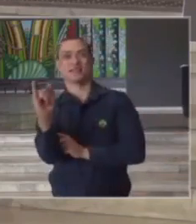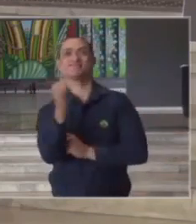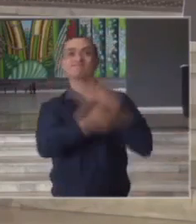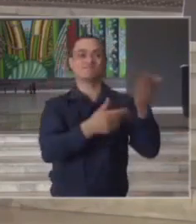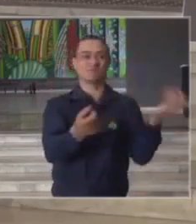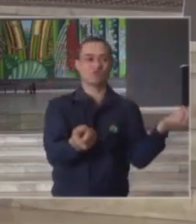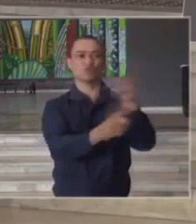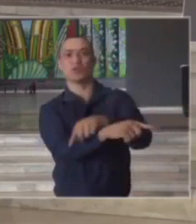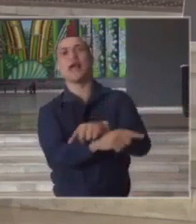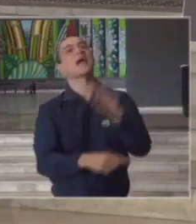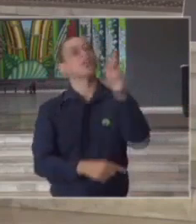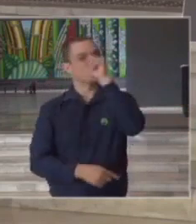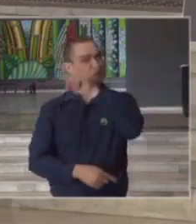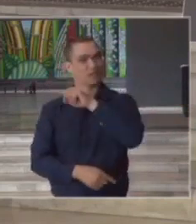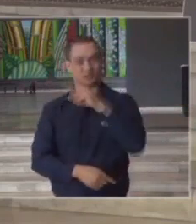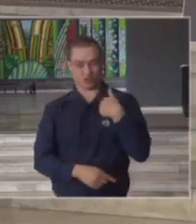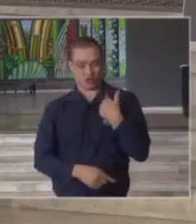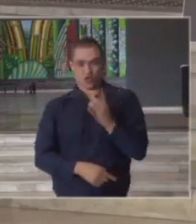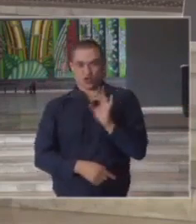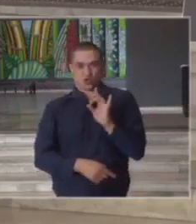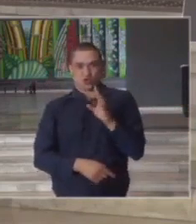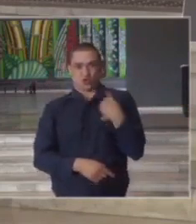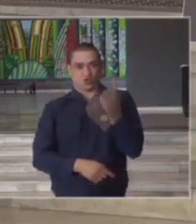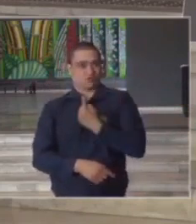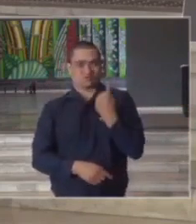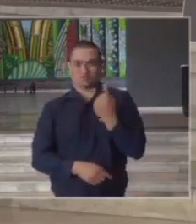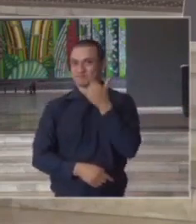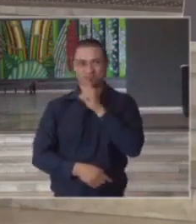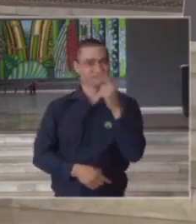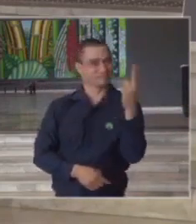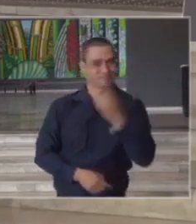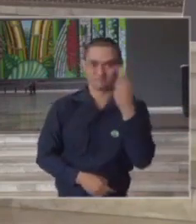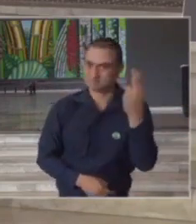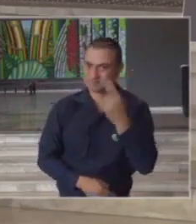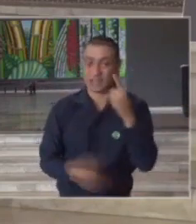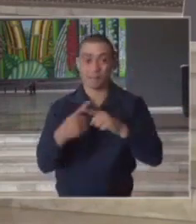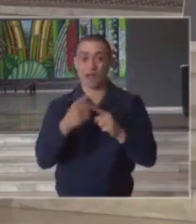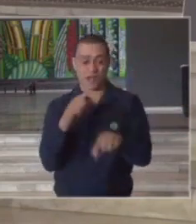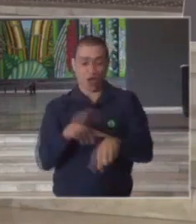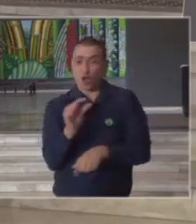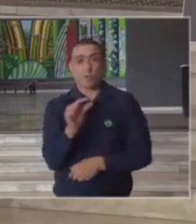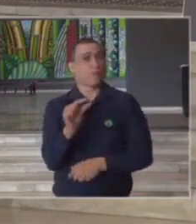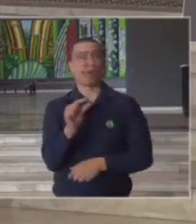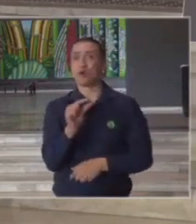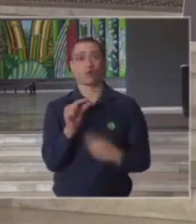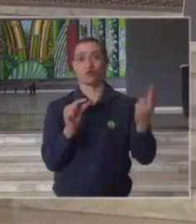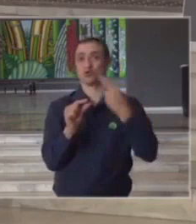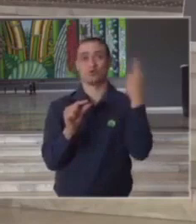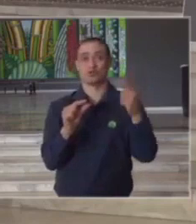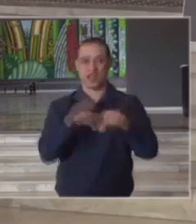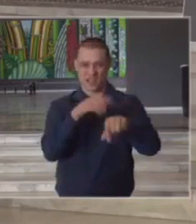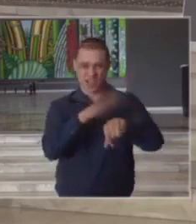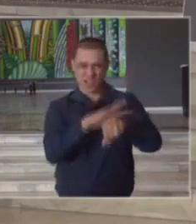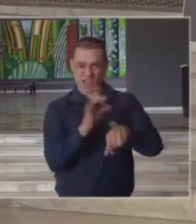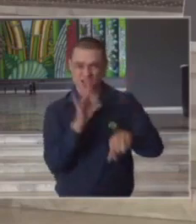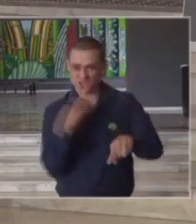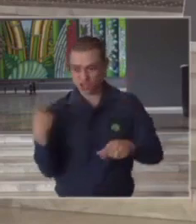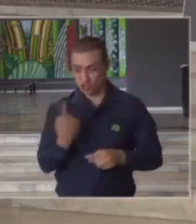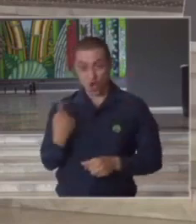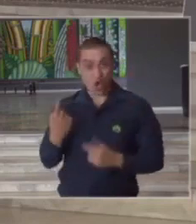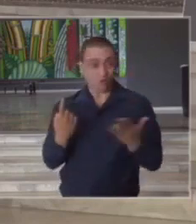nós nunca conseguiríamos fazer isso sozinhos no pouco tempo que nós temos para